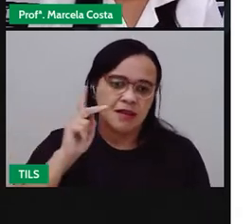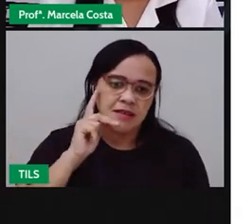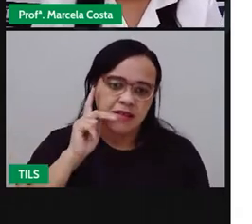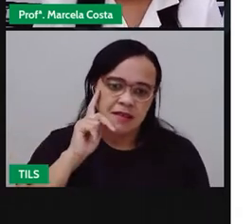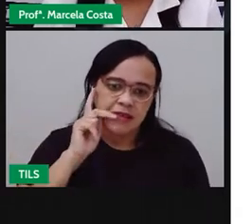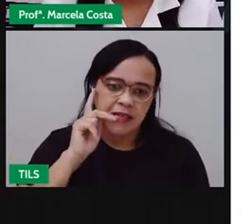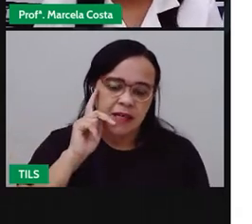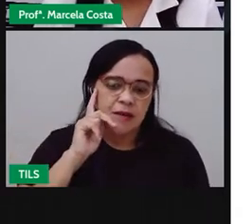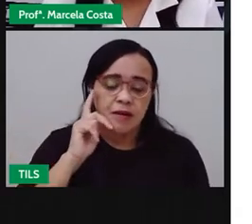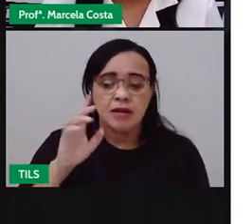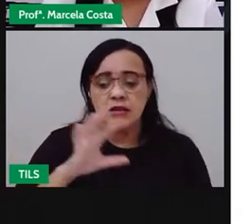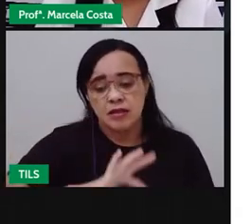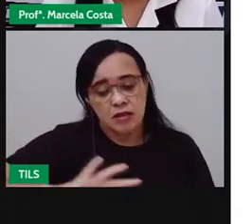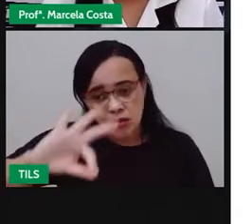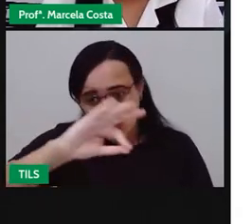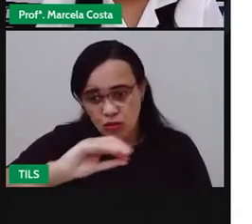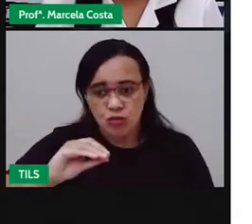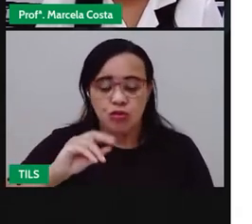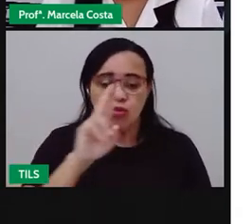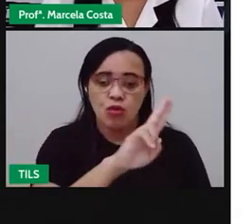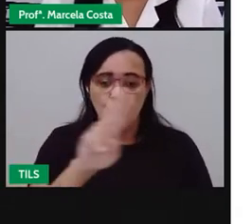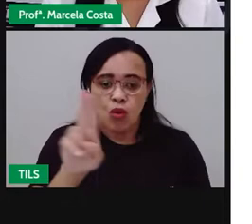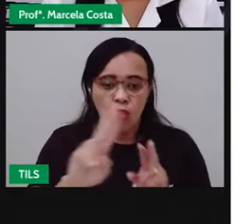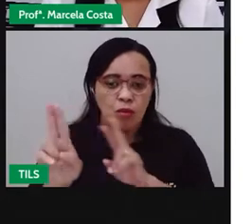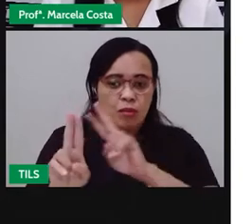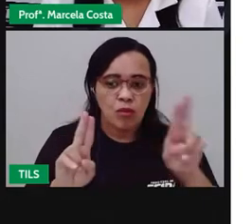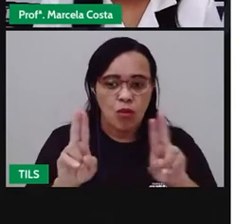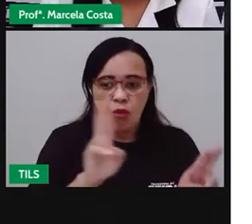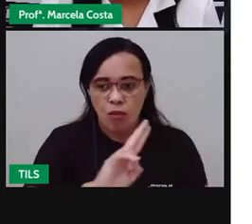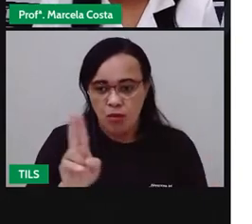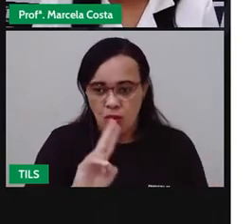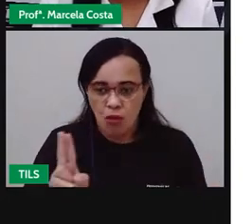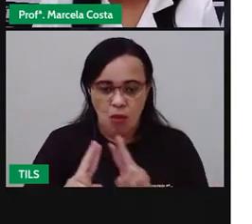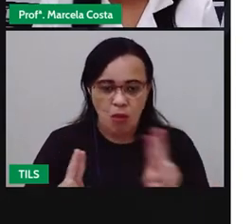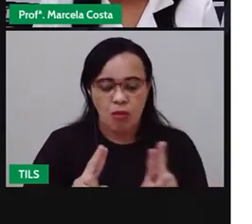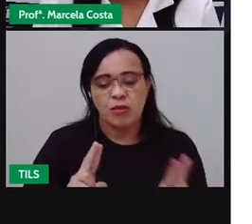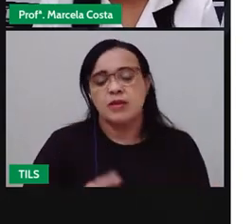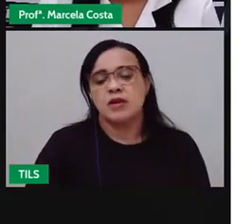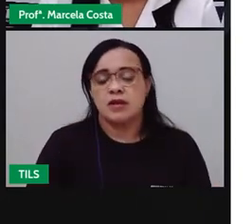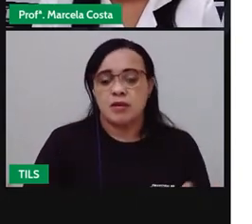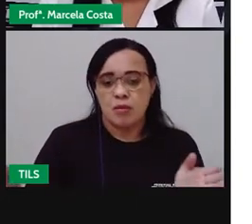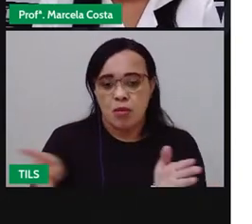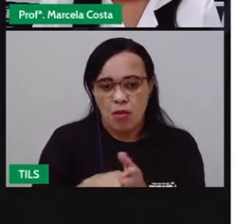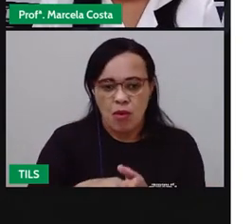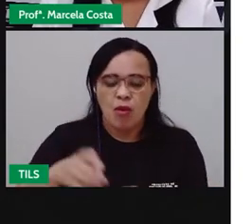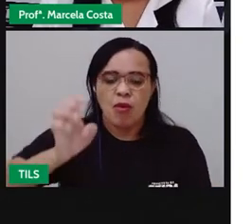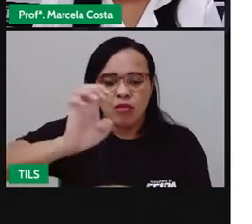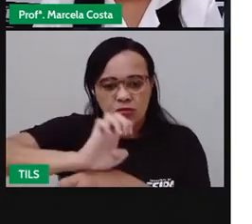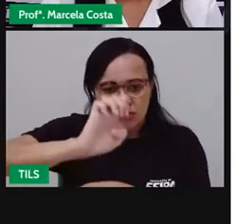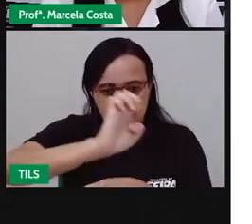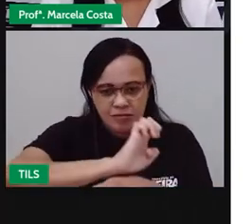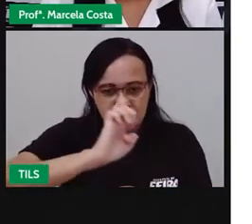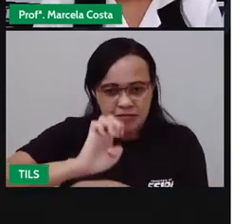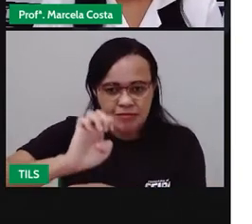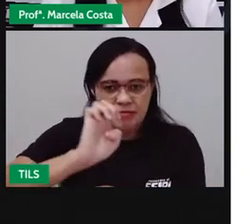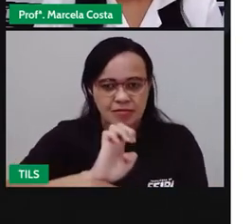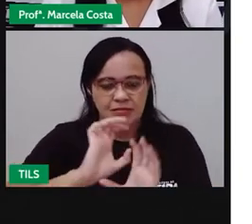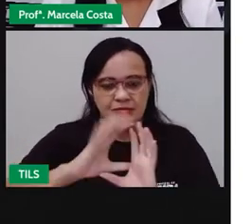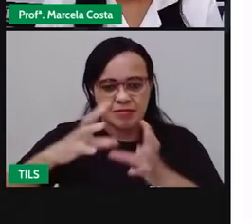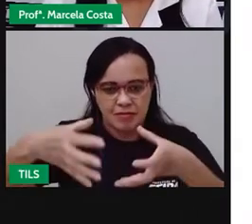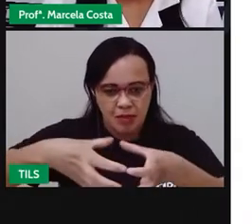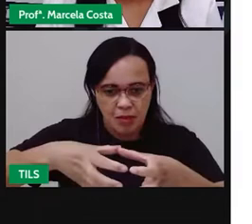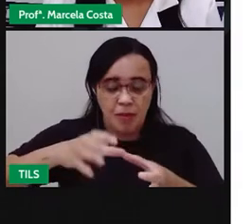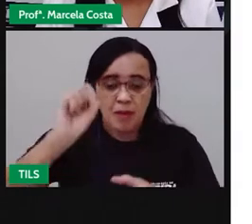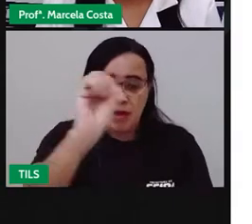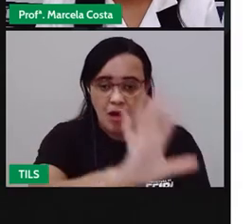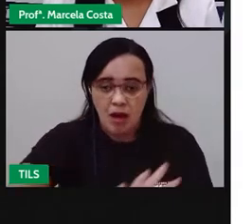Então, esses aí são os nomes dos estados que compõem aí a